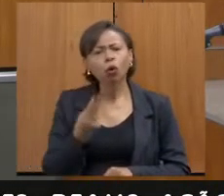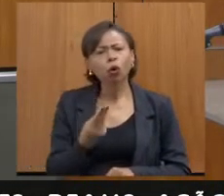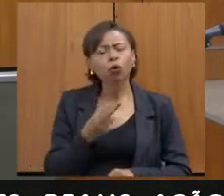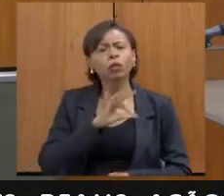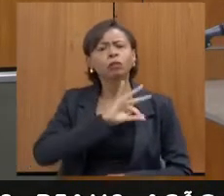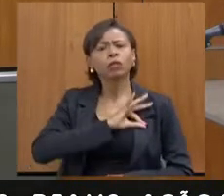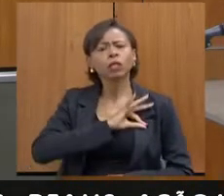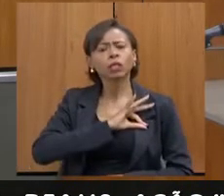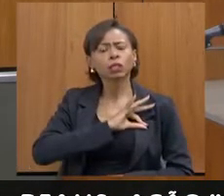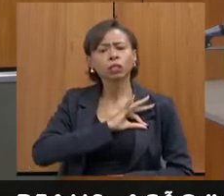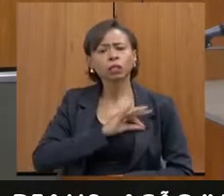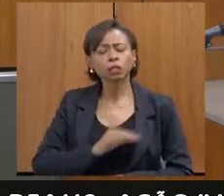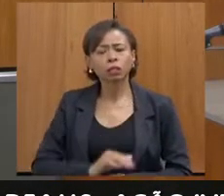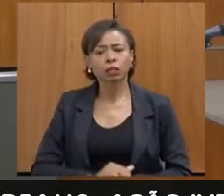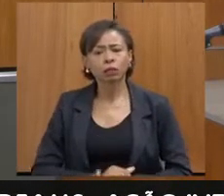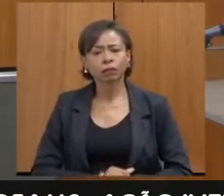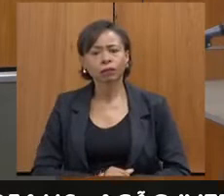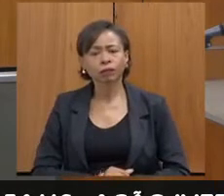Polícia?